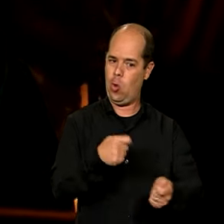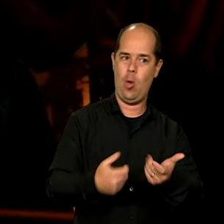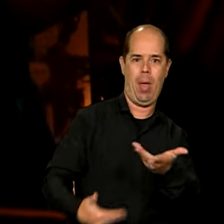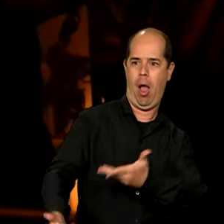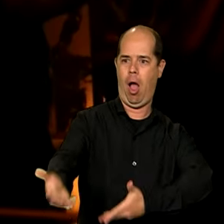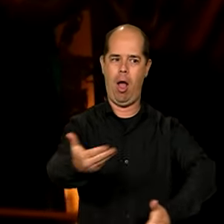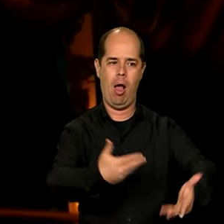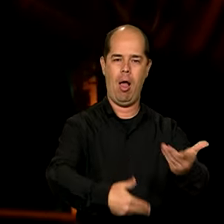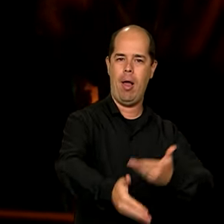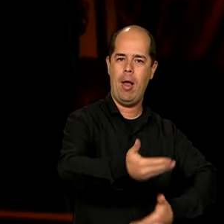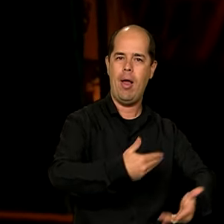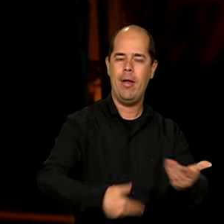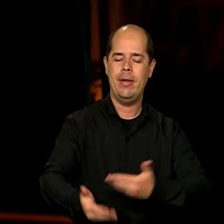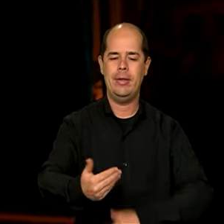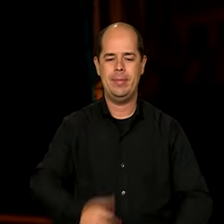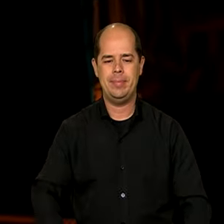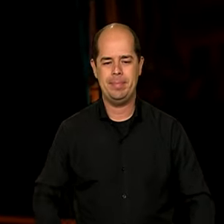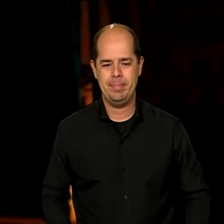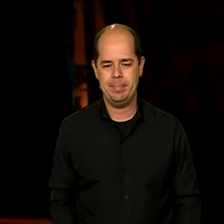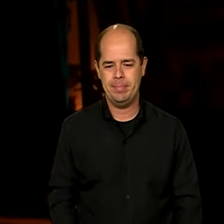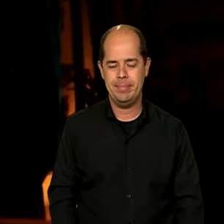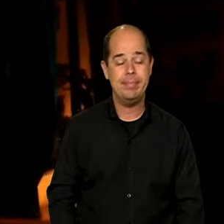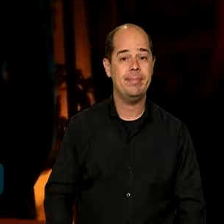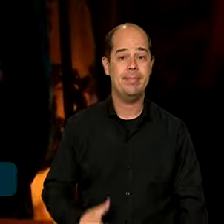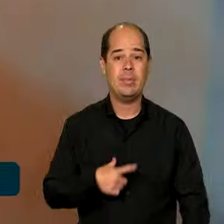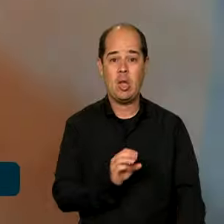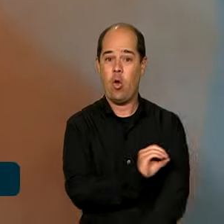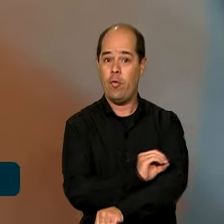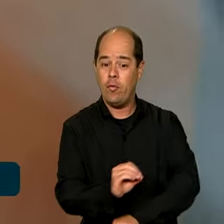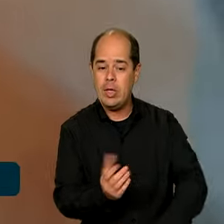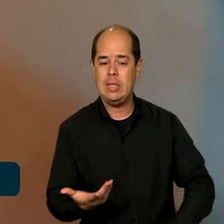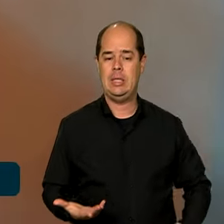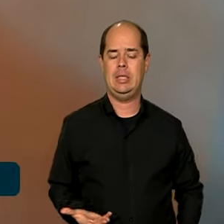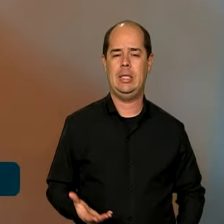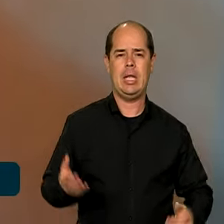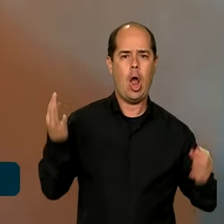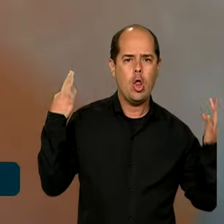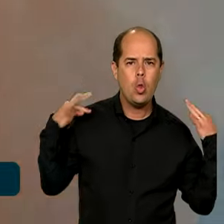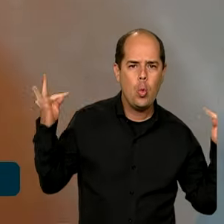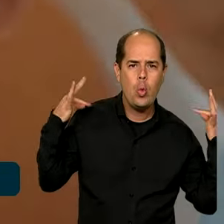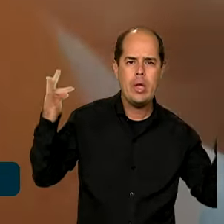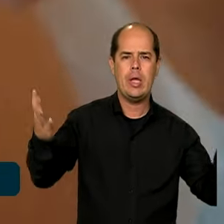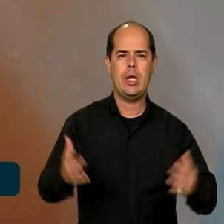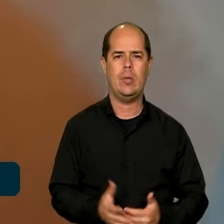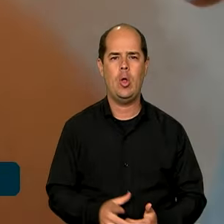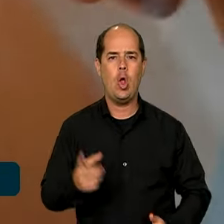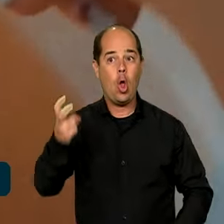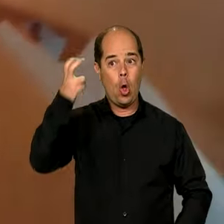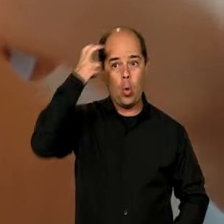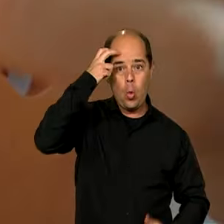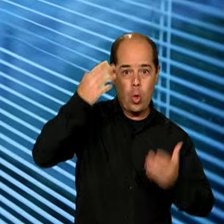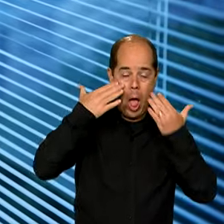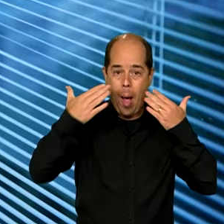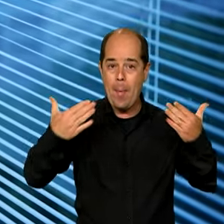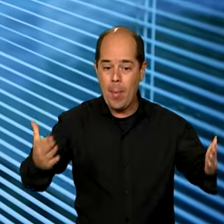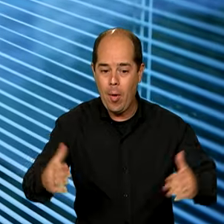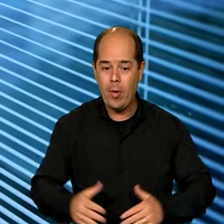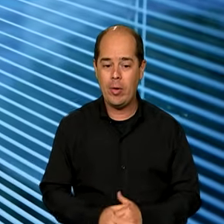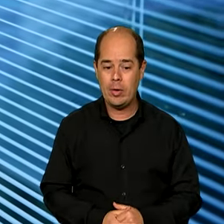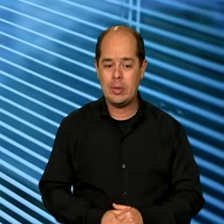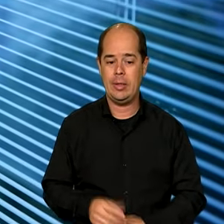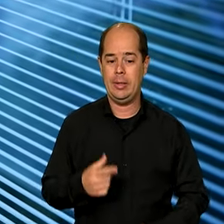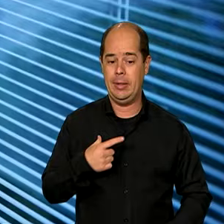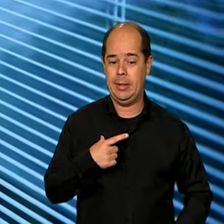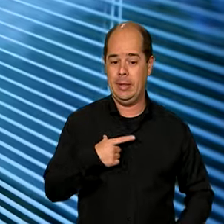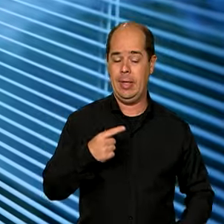Com oficinas, atrações turísticas e painéis culturais, cerca de 450 empreendedores regionais são esperados